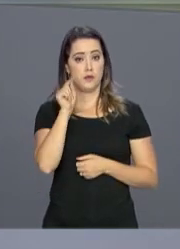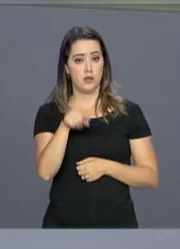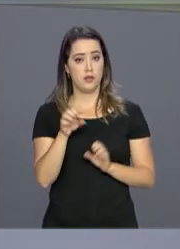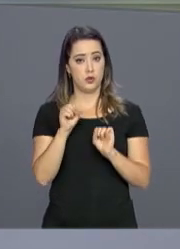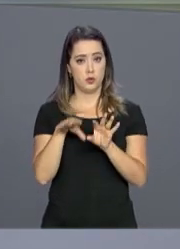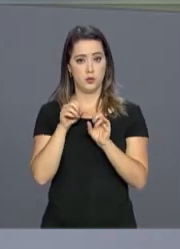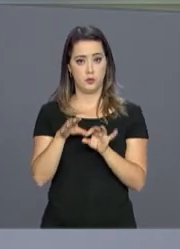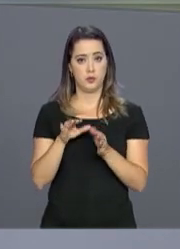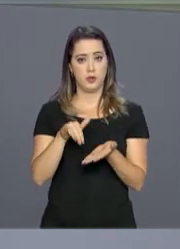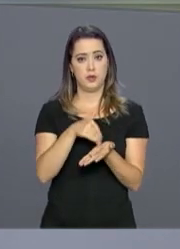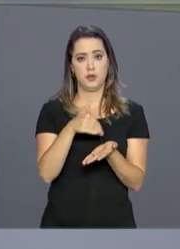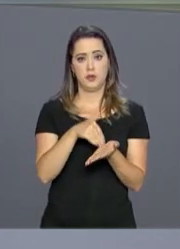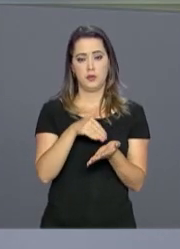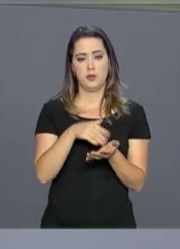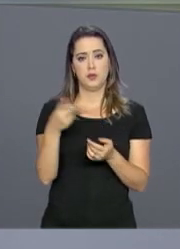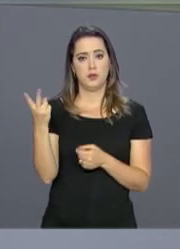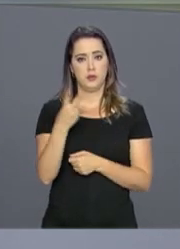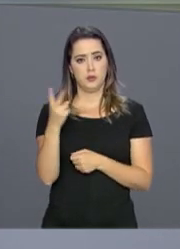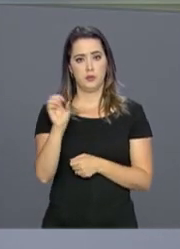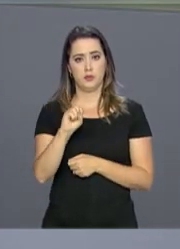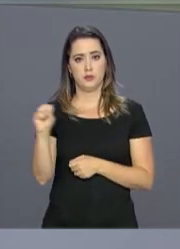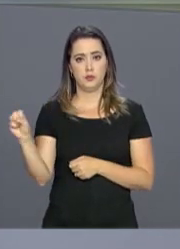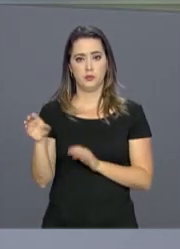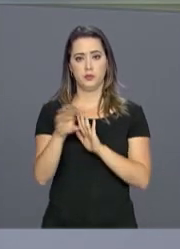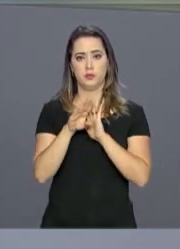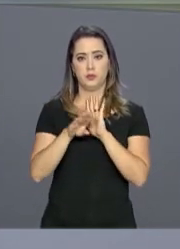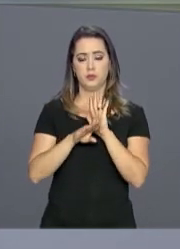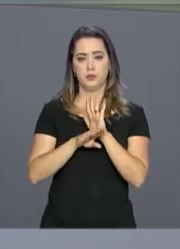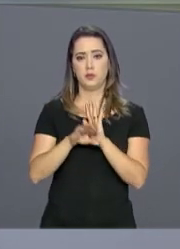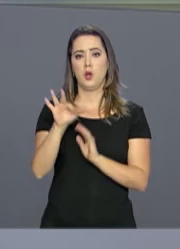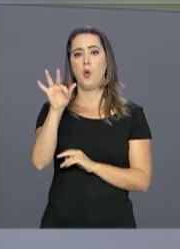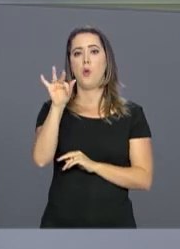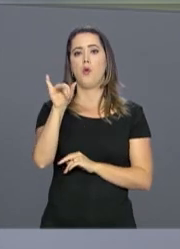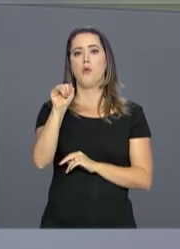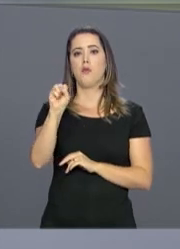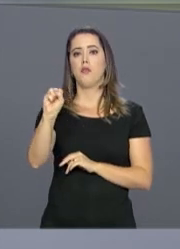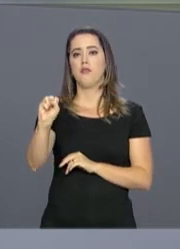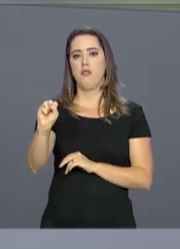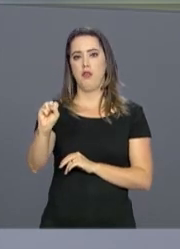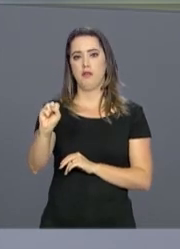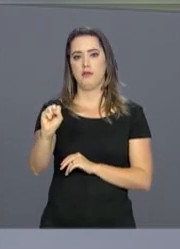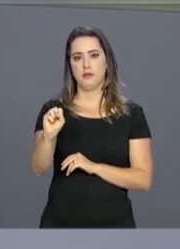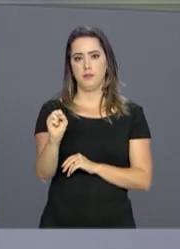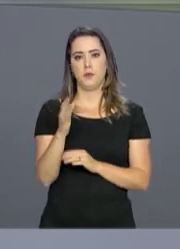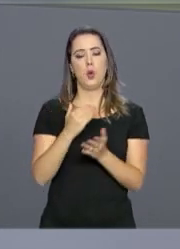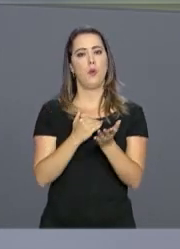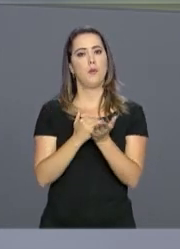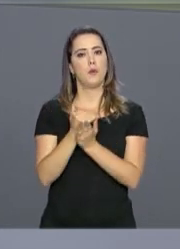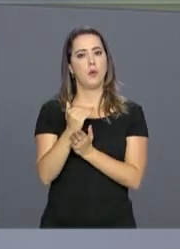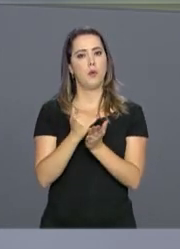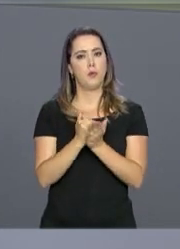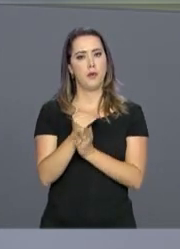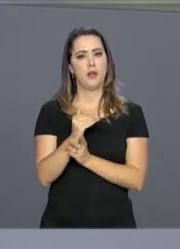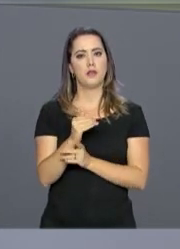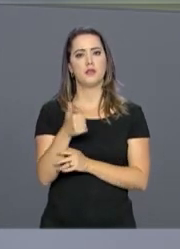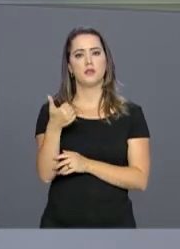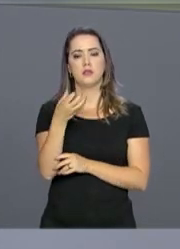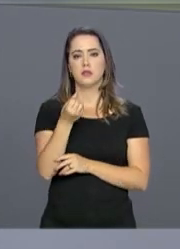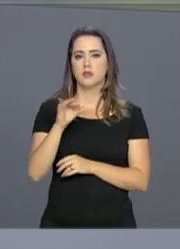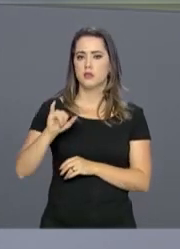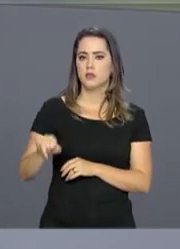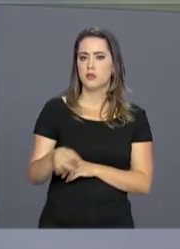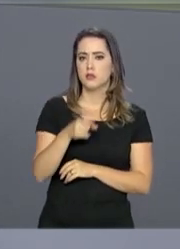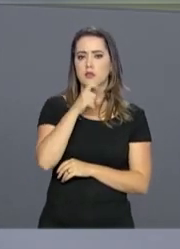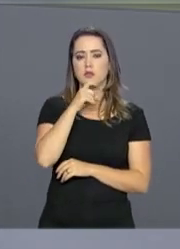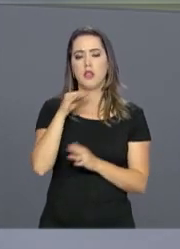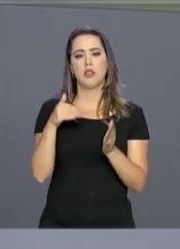educação. As inscrições para o segundo semestre do Programa de Financiamento Estudantil, o FIES, começam no dia 16 de